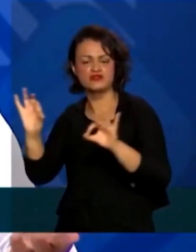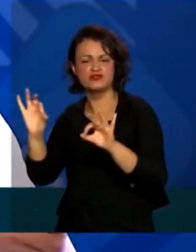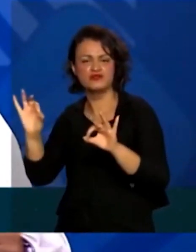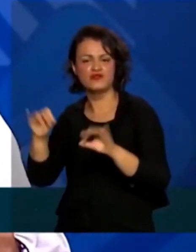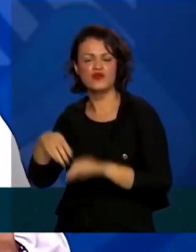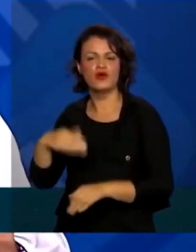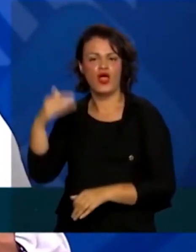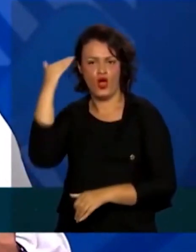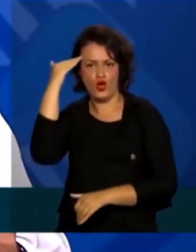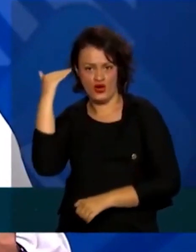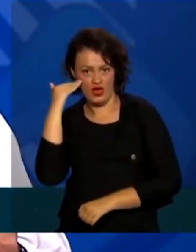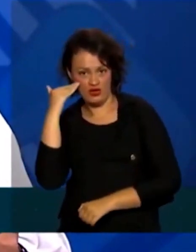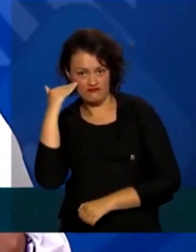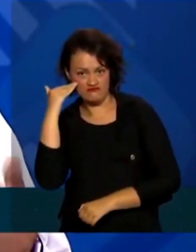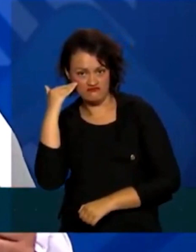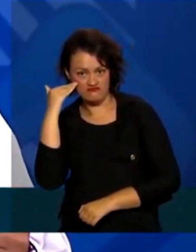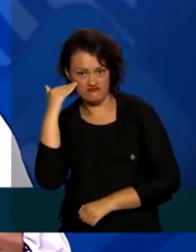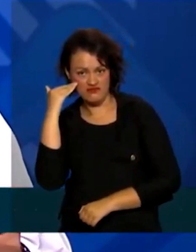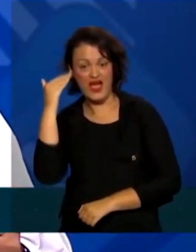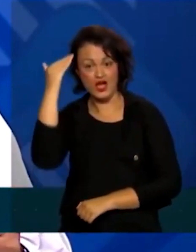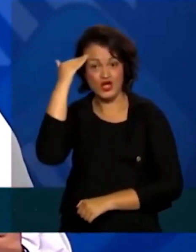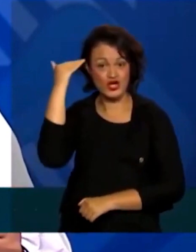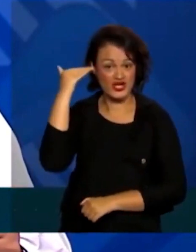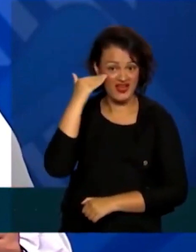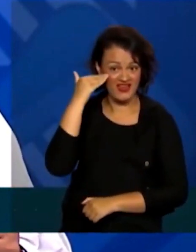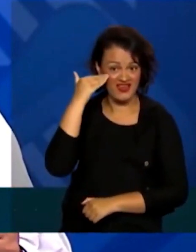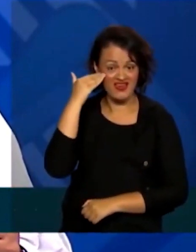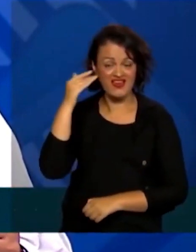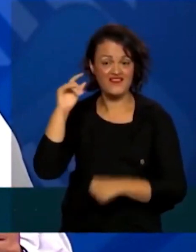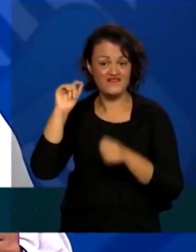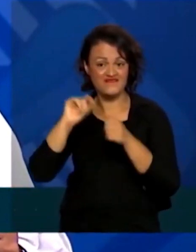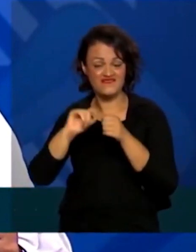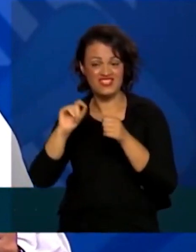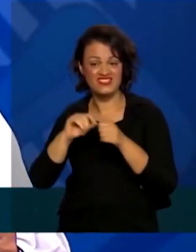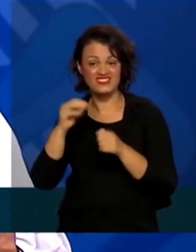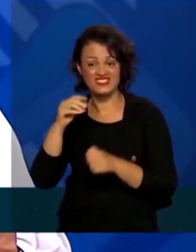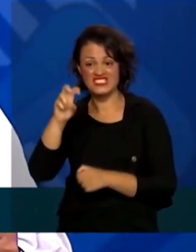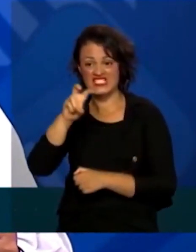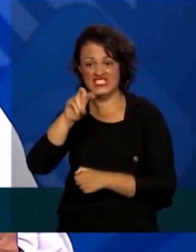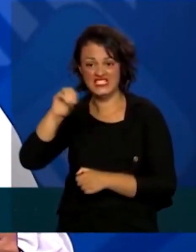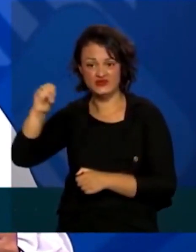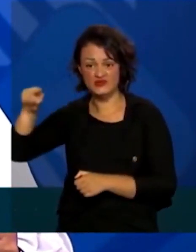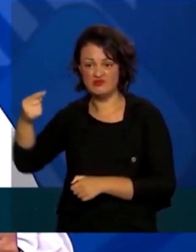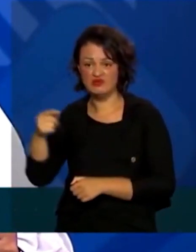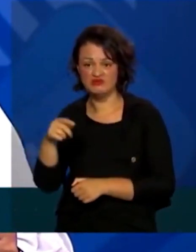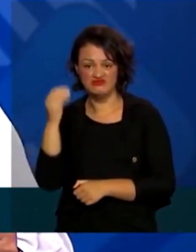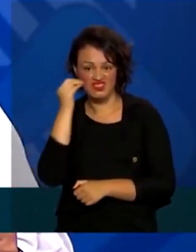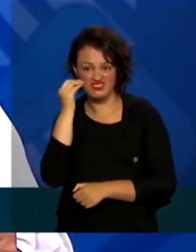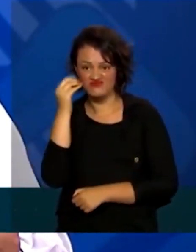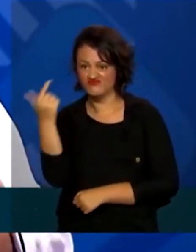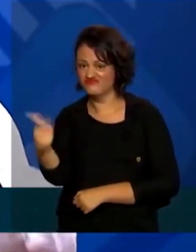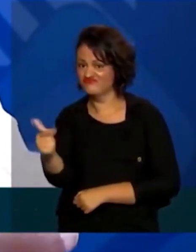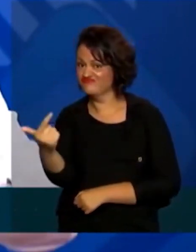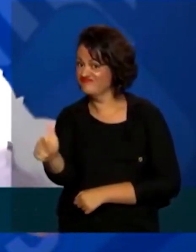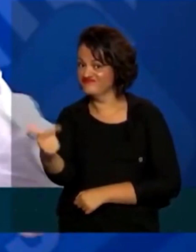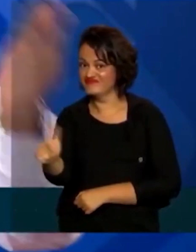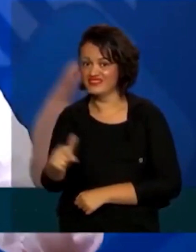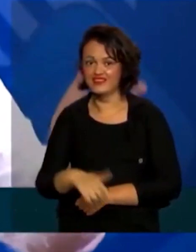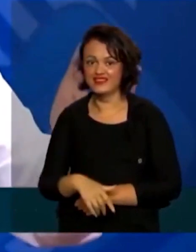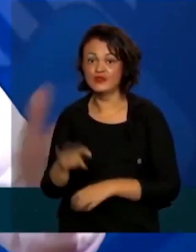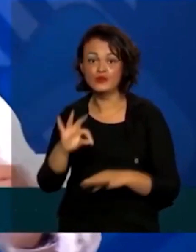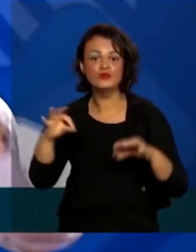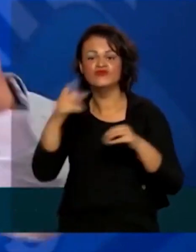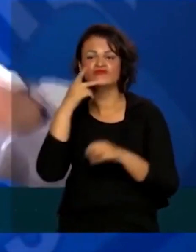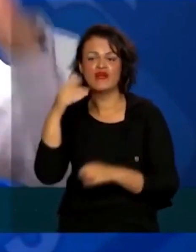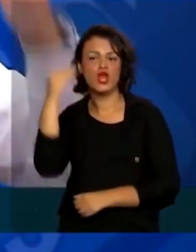Coreia do Sul? A Coreia do Sul não chegou a fazer 500 mil testes, então tudo que se diz